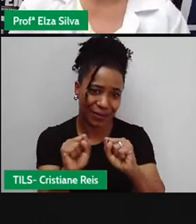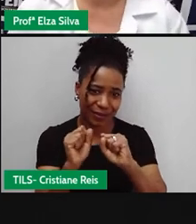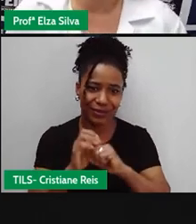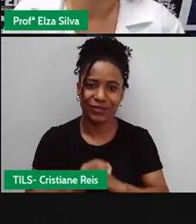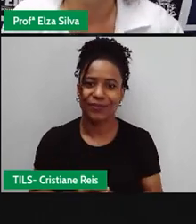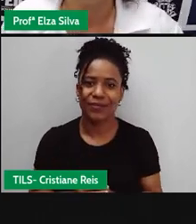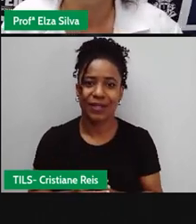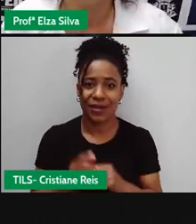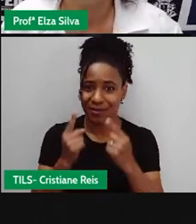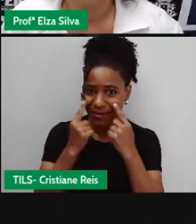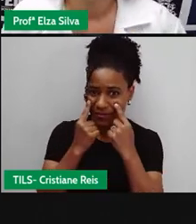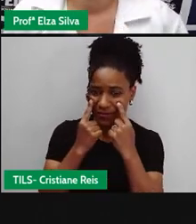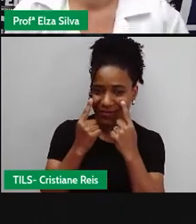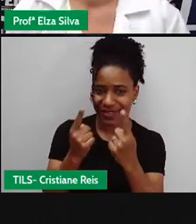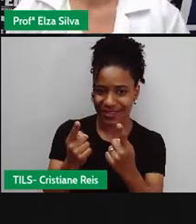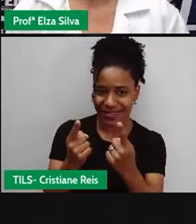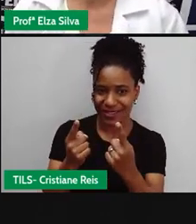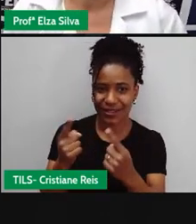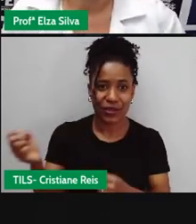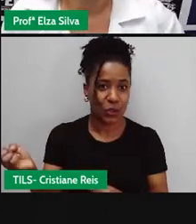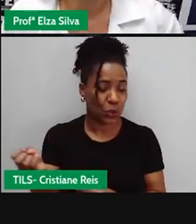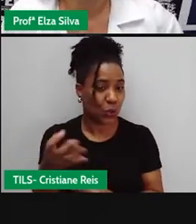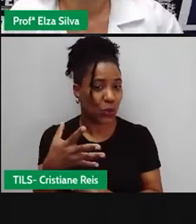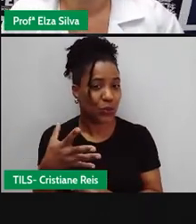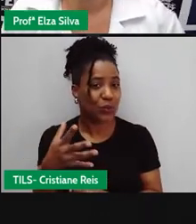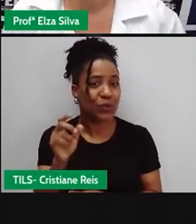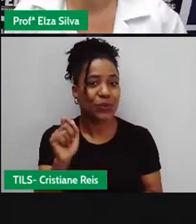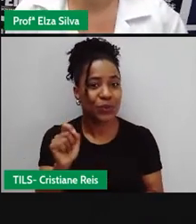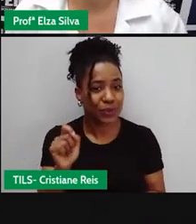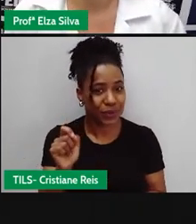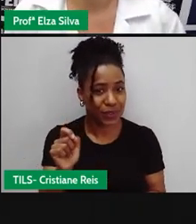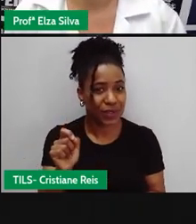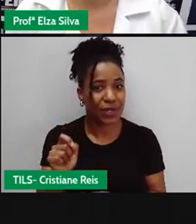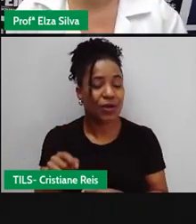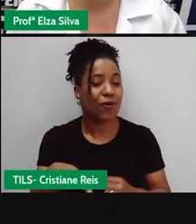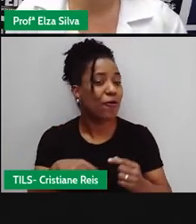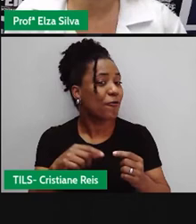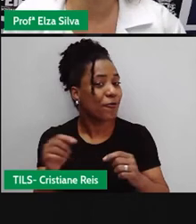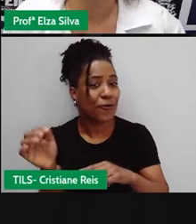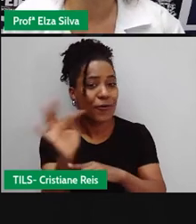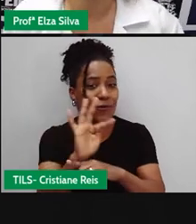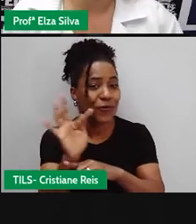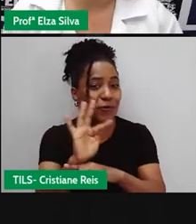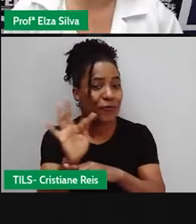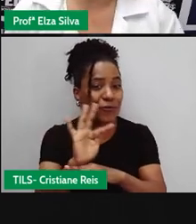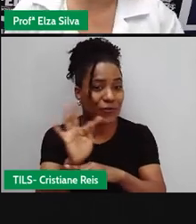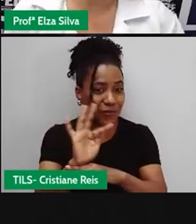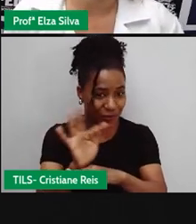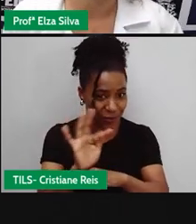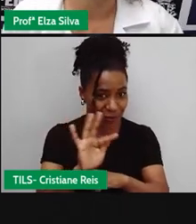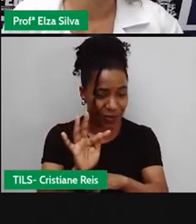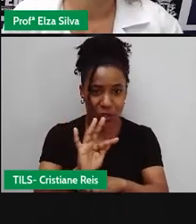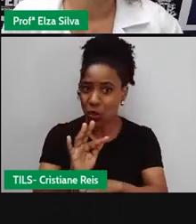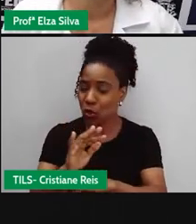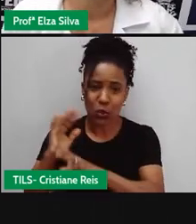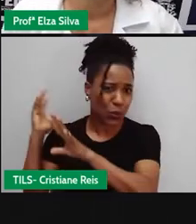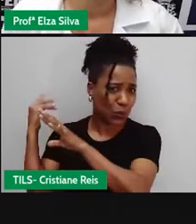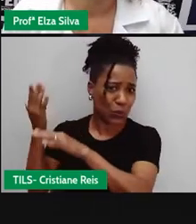aí De novidade Os filmes Missão Impossível Foram condensados Em uma produção